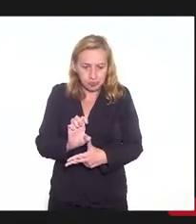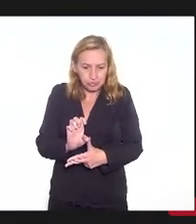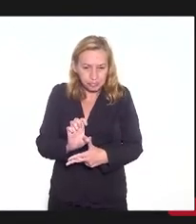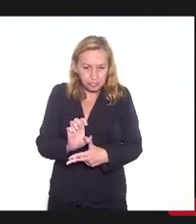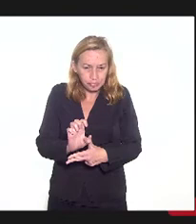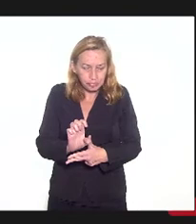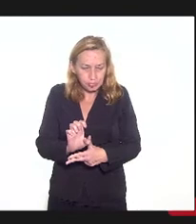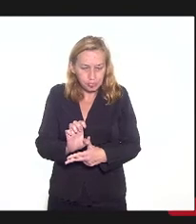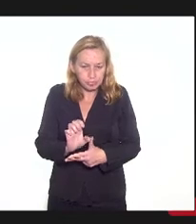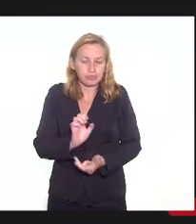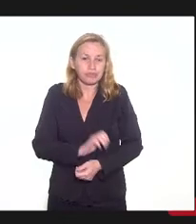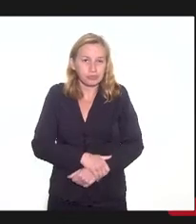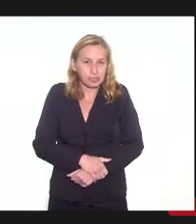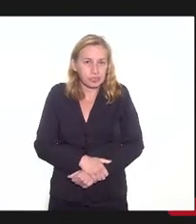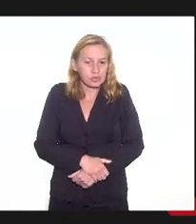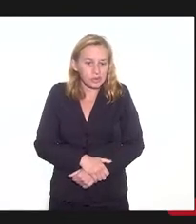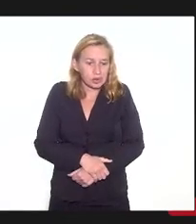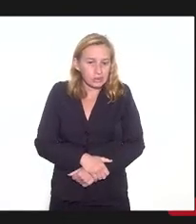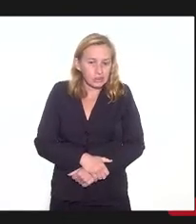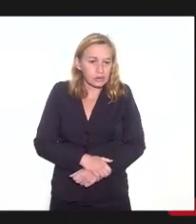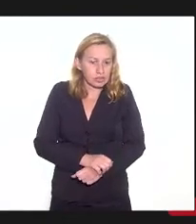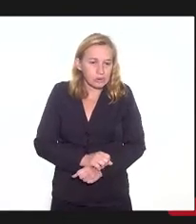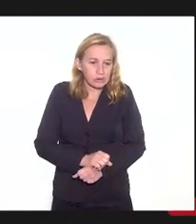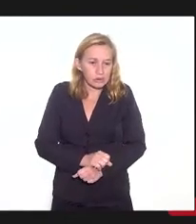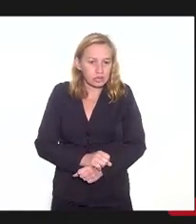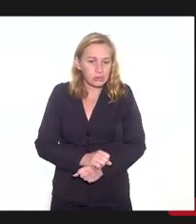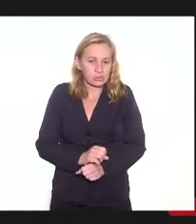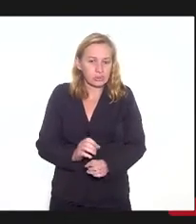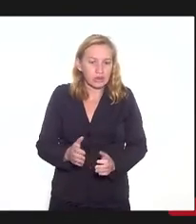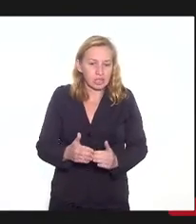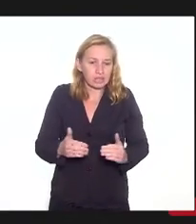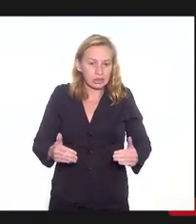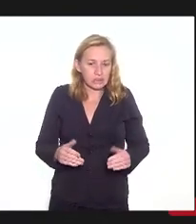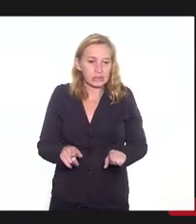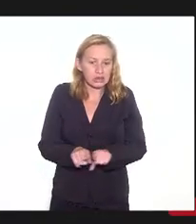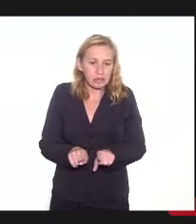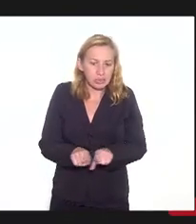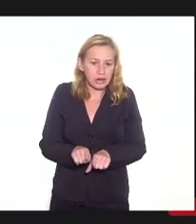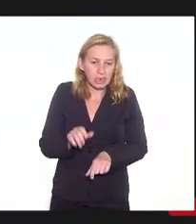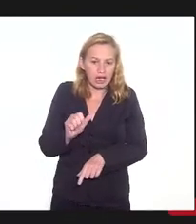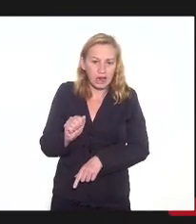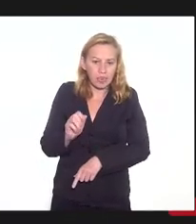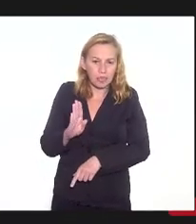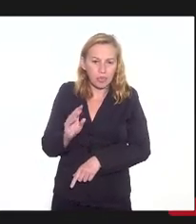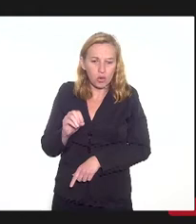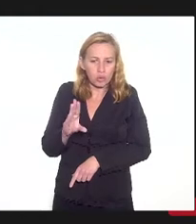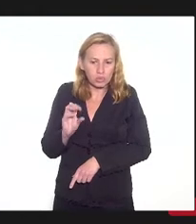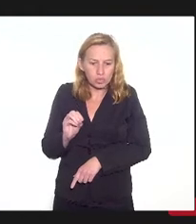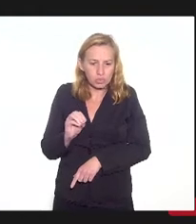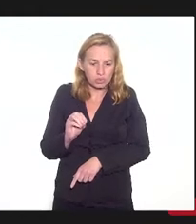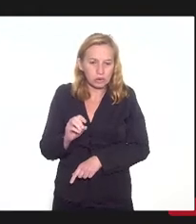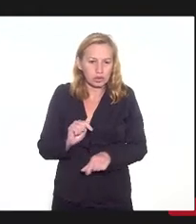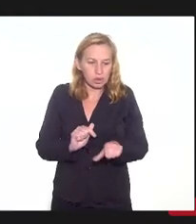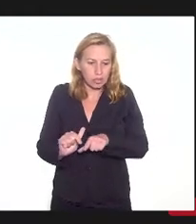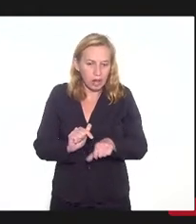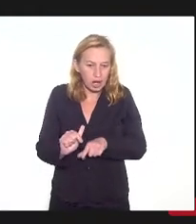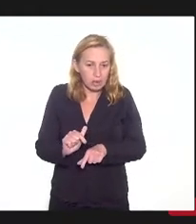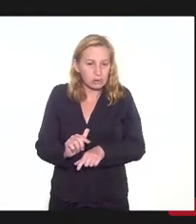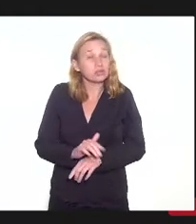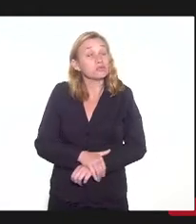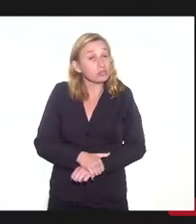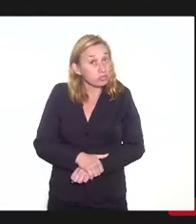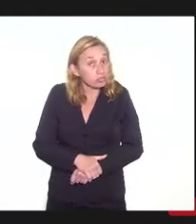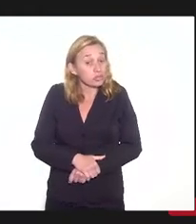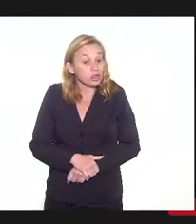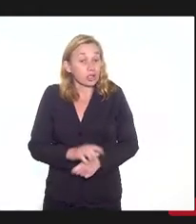há muito não paga pecúnia de licença e abono por cento de serviço, já de muito. Talvez seja dos